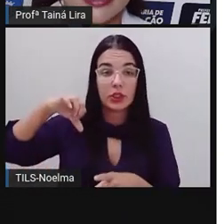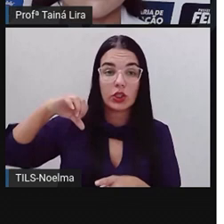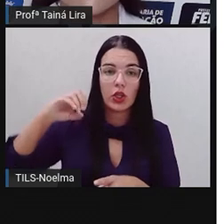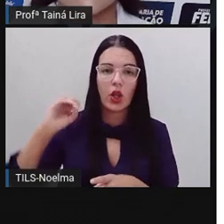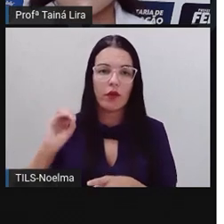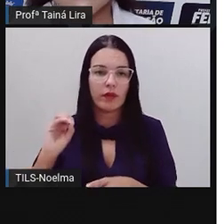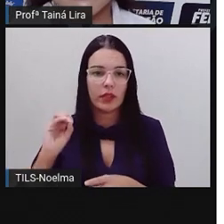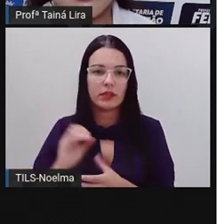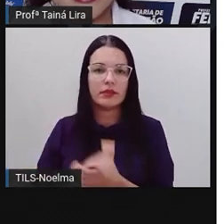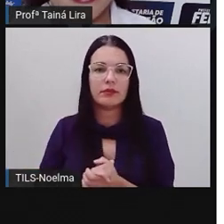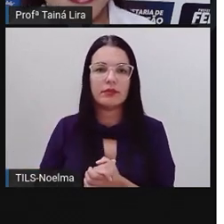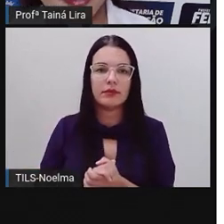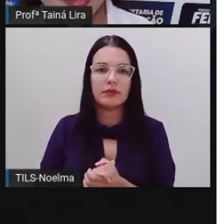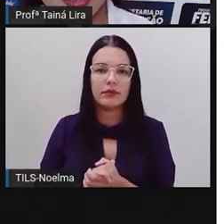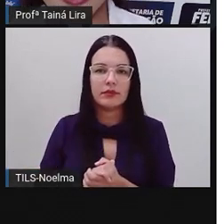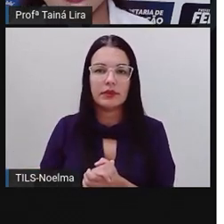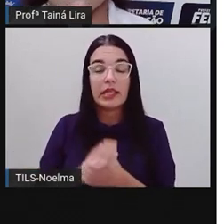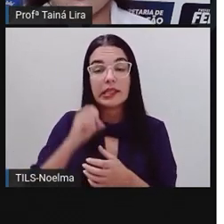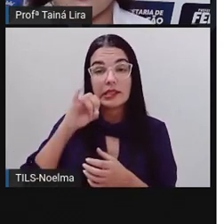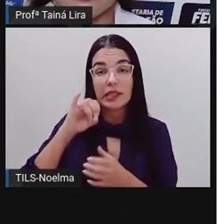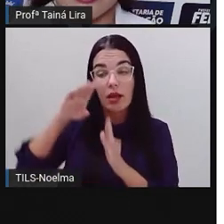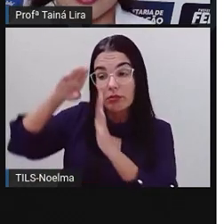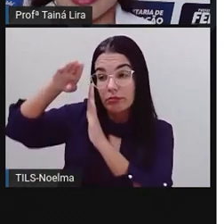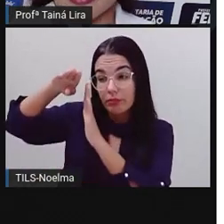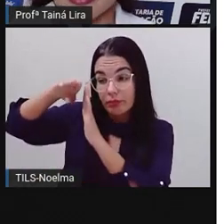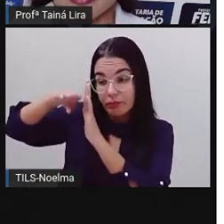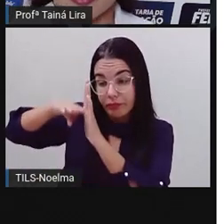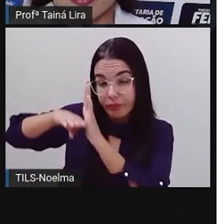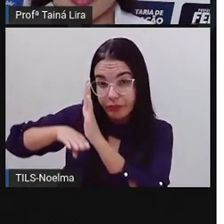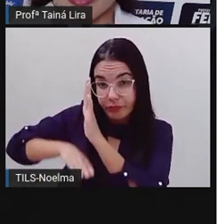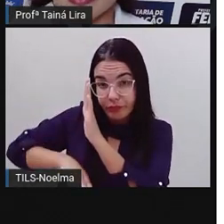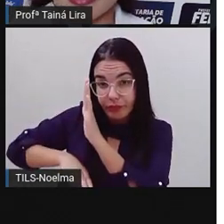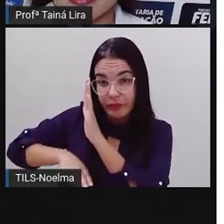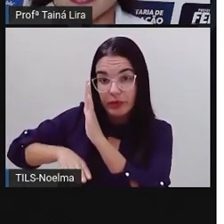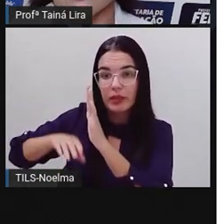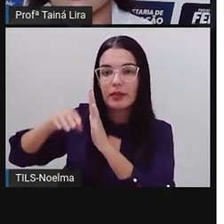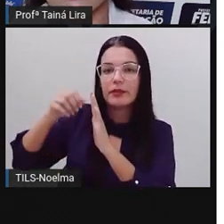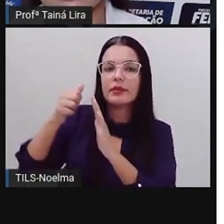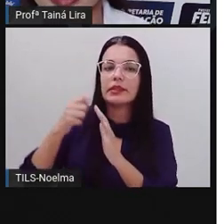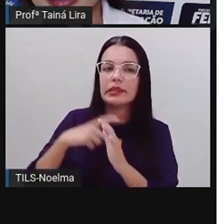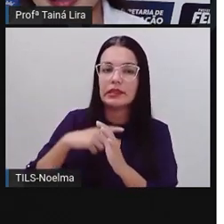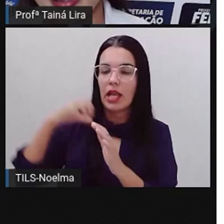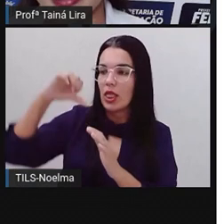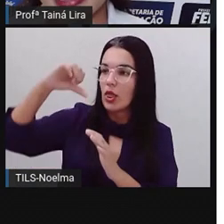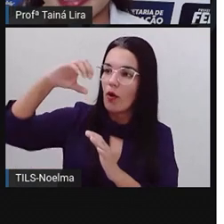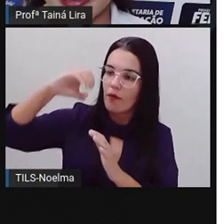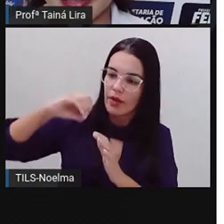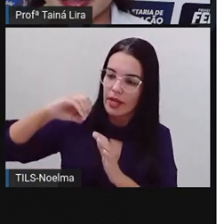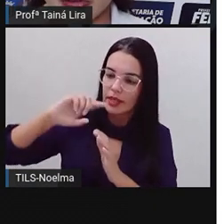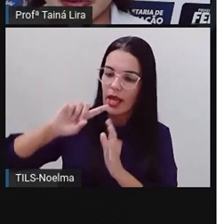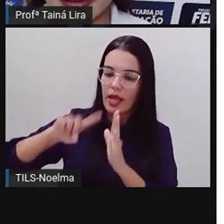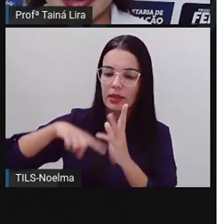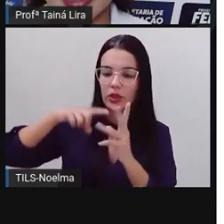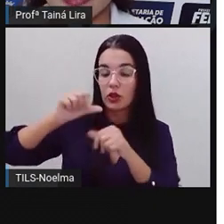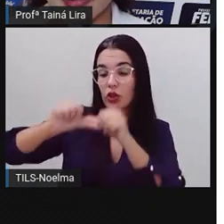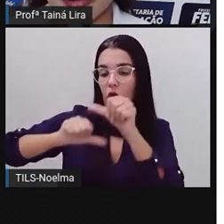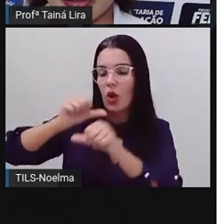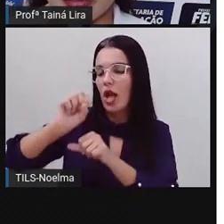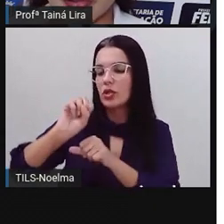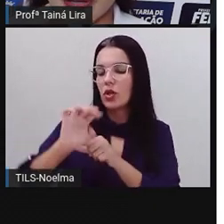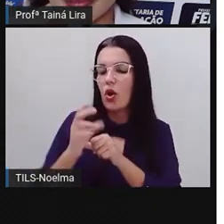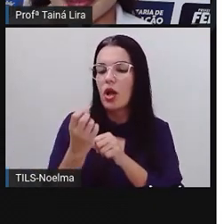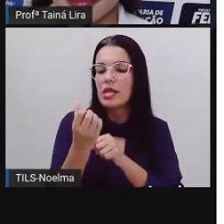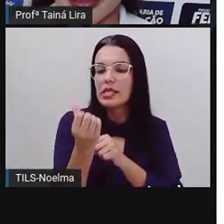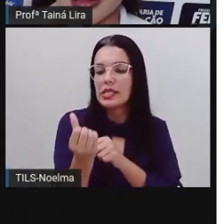90. E na decrescente, aí eu deixaria aqui, hortelã, 90, e aí eu ia trocar aqui. Eu